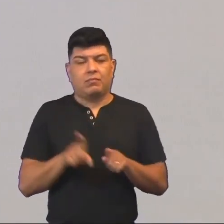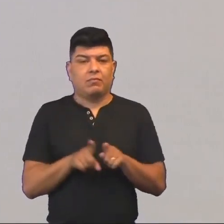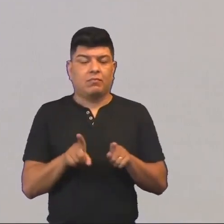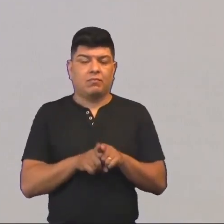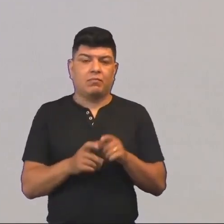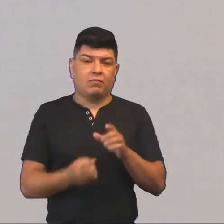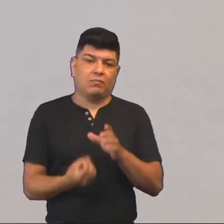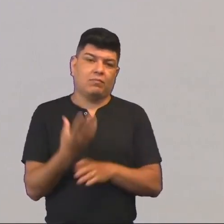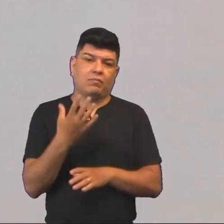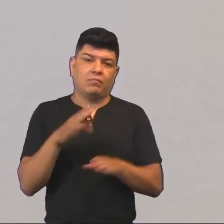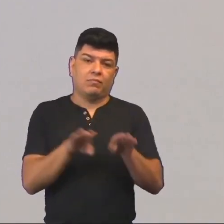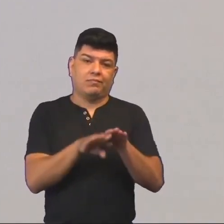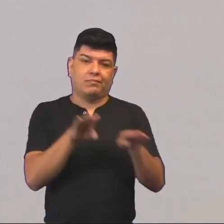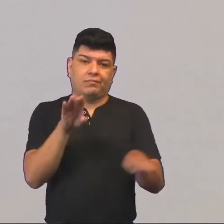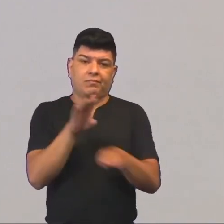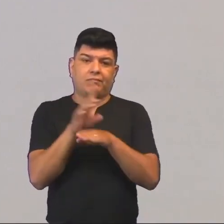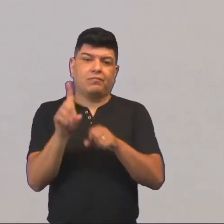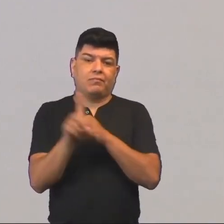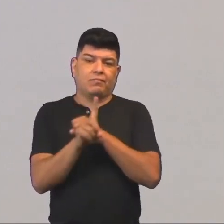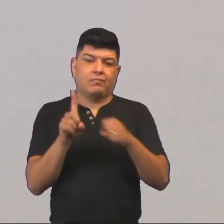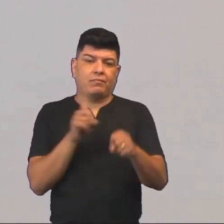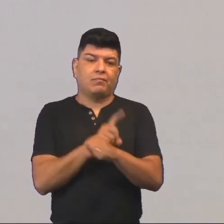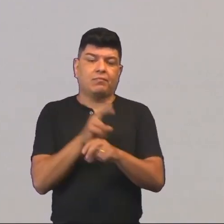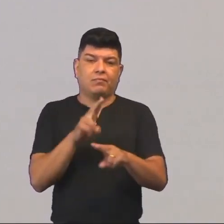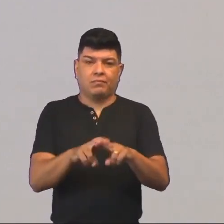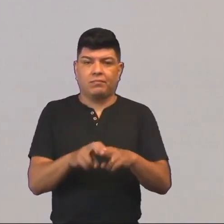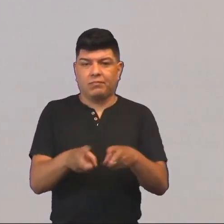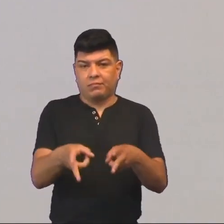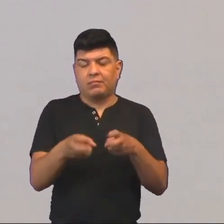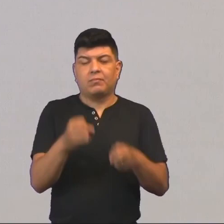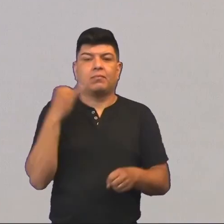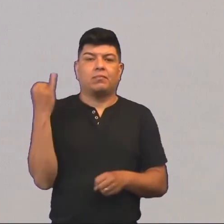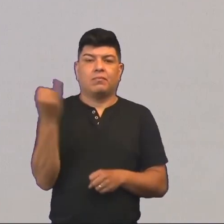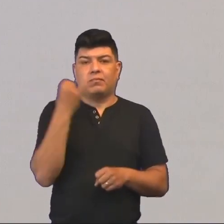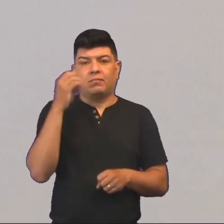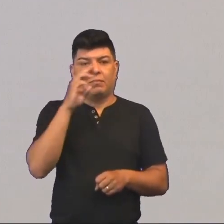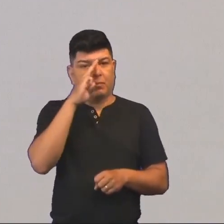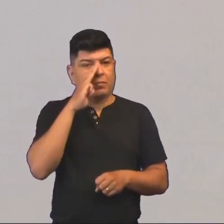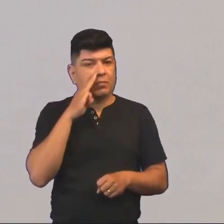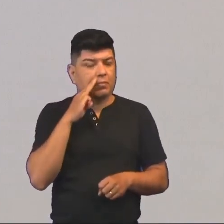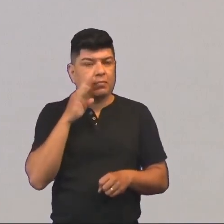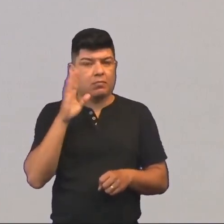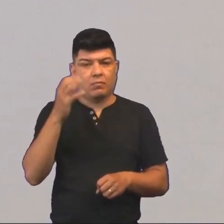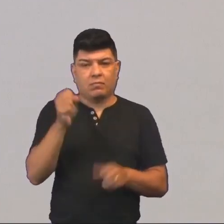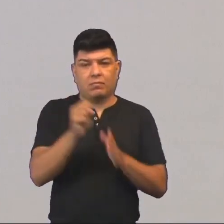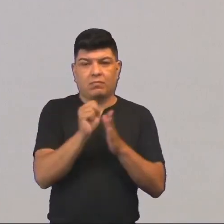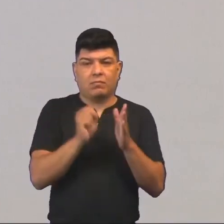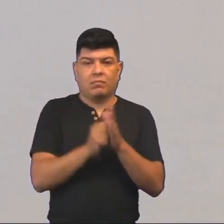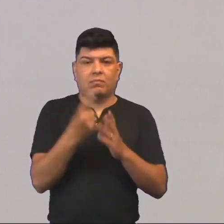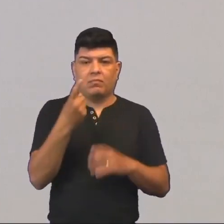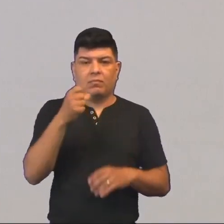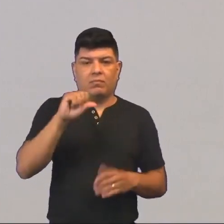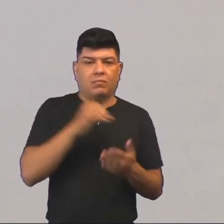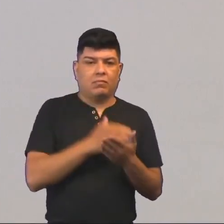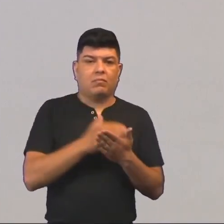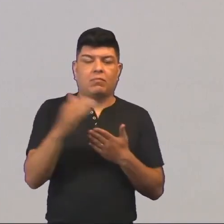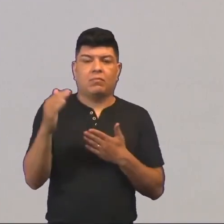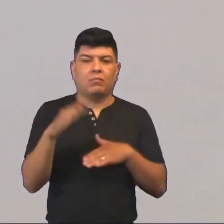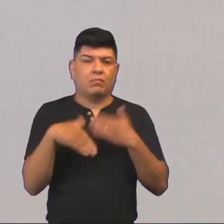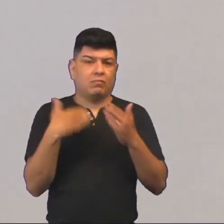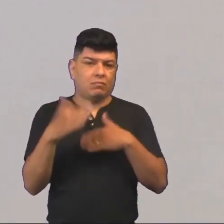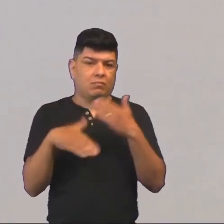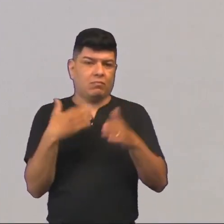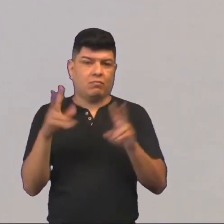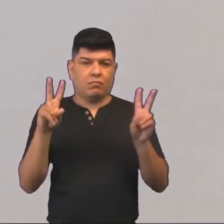e que gera desigualdades sociais. É importante perceber que o Karl Marx lá no século XIX, quando ele começa a